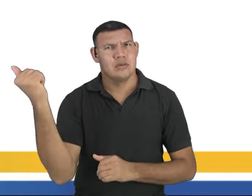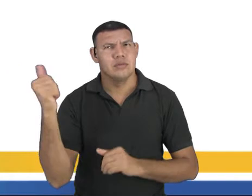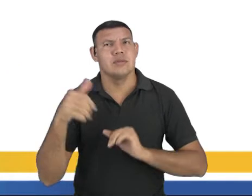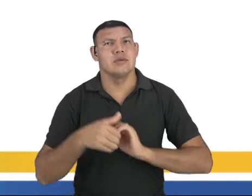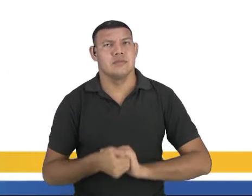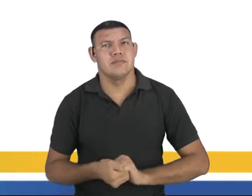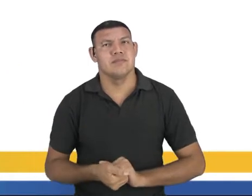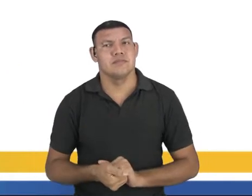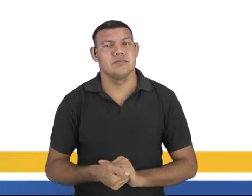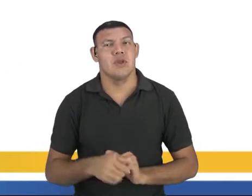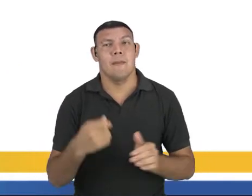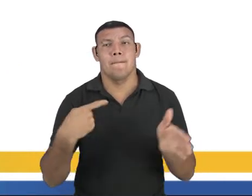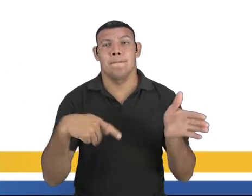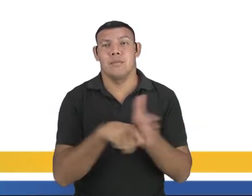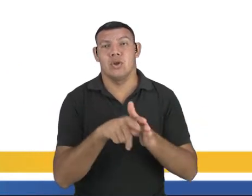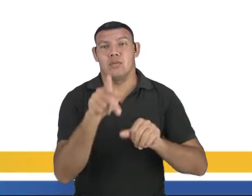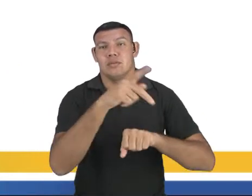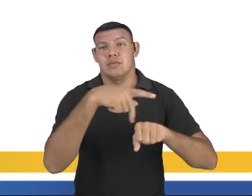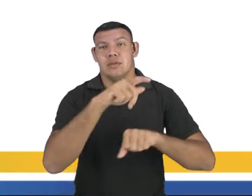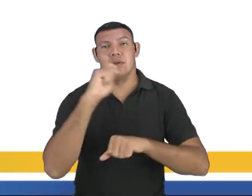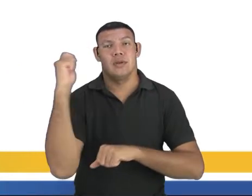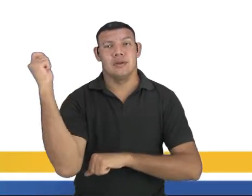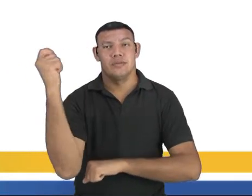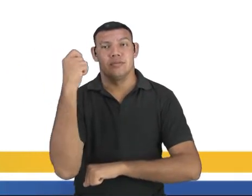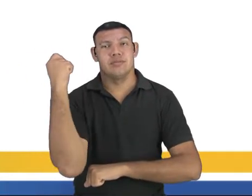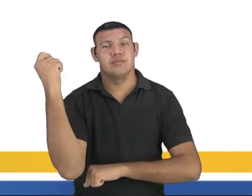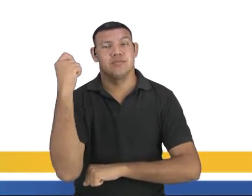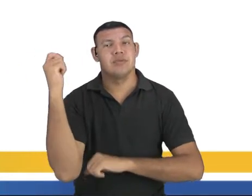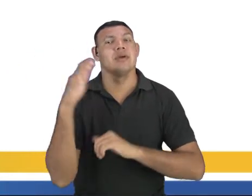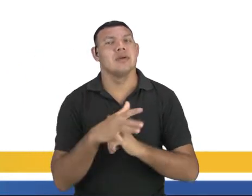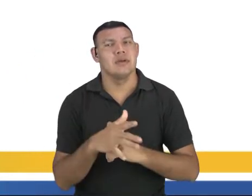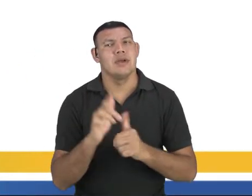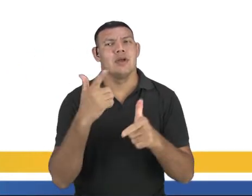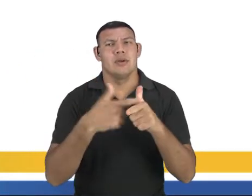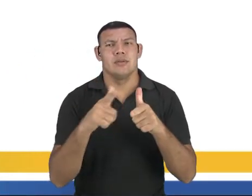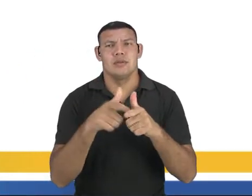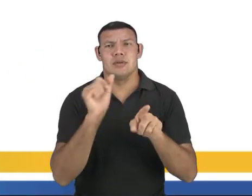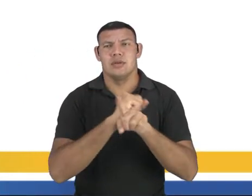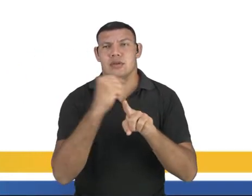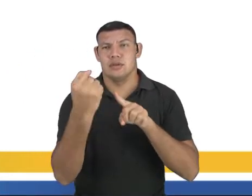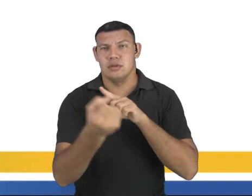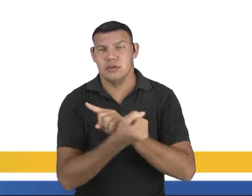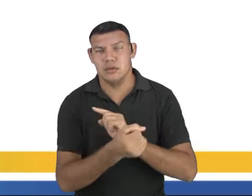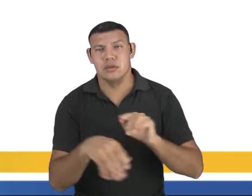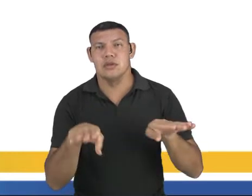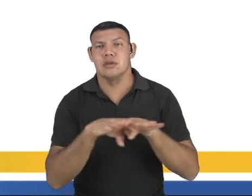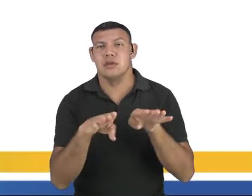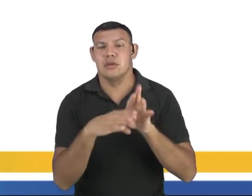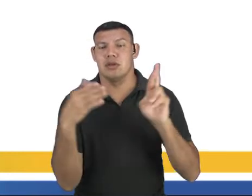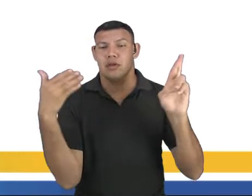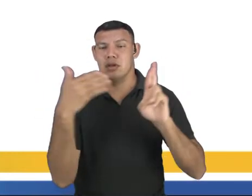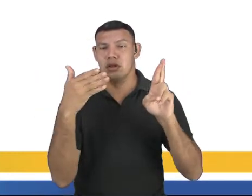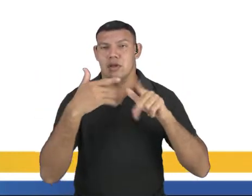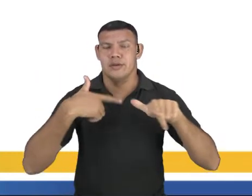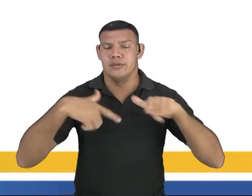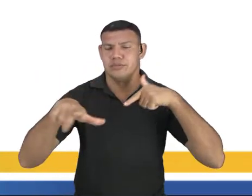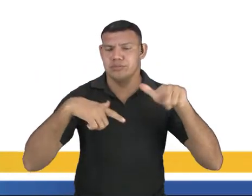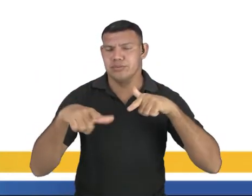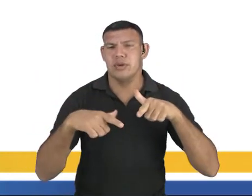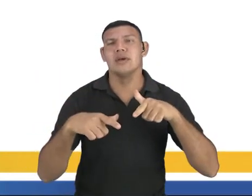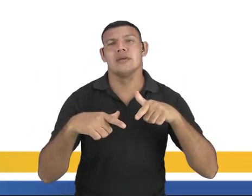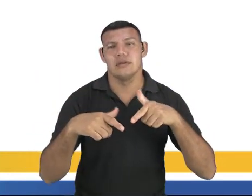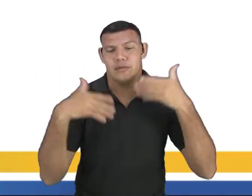Argentina. As letras dela tratam de questões sociais, questões trabalhistas, né? Questões do povo.